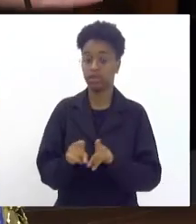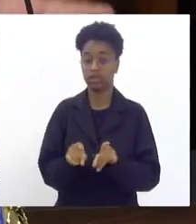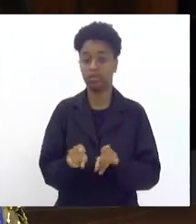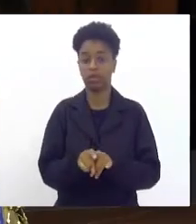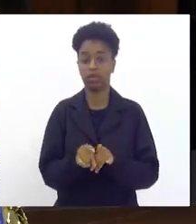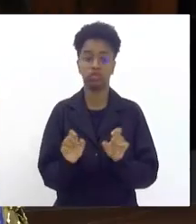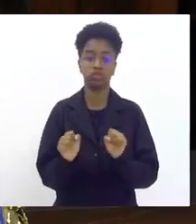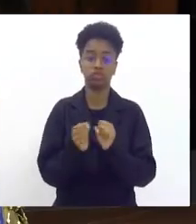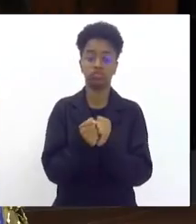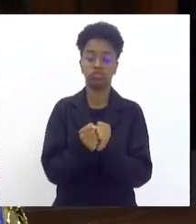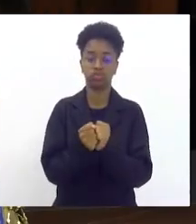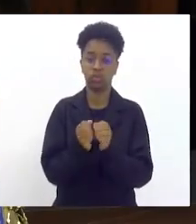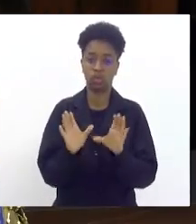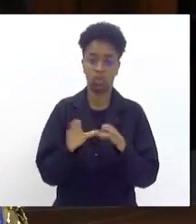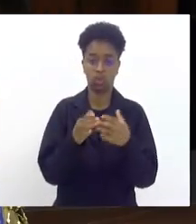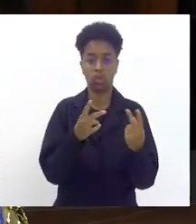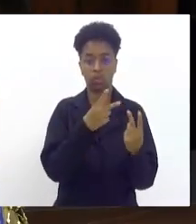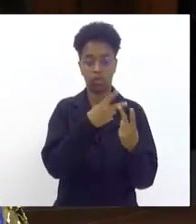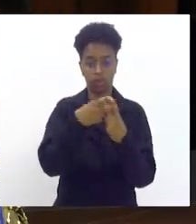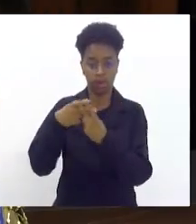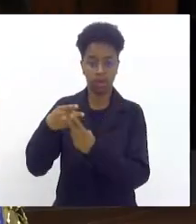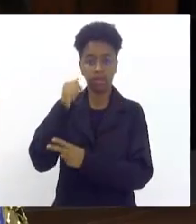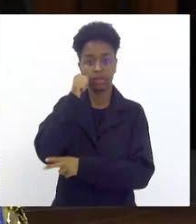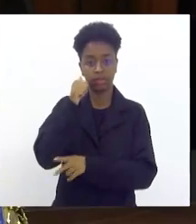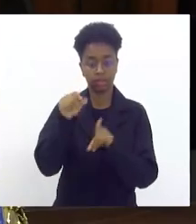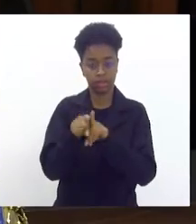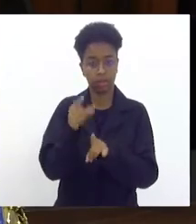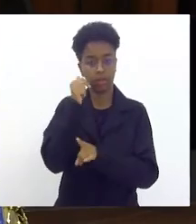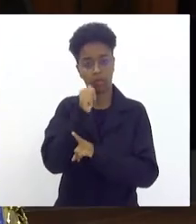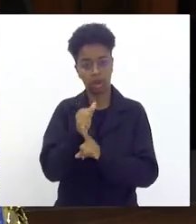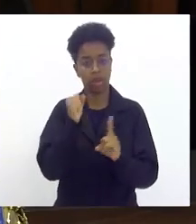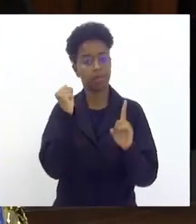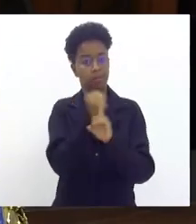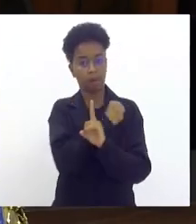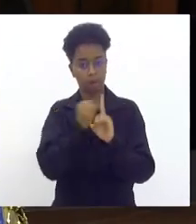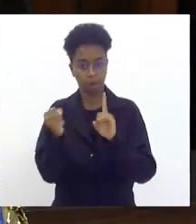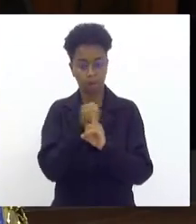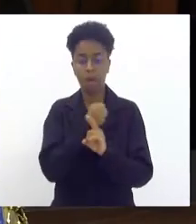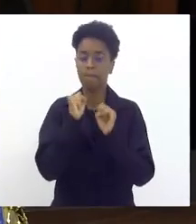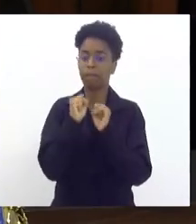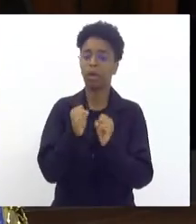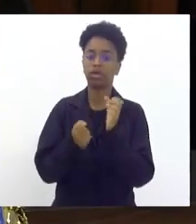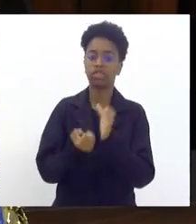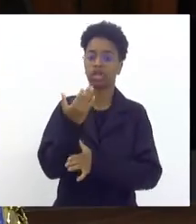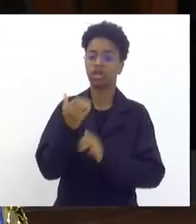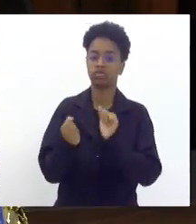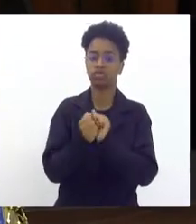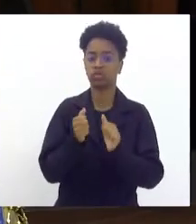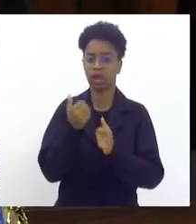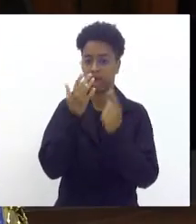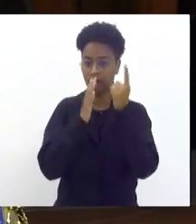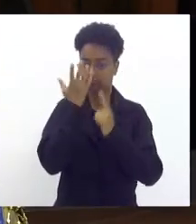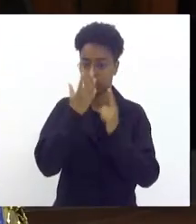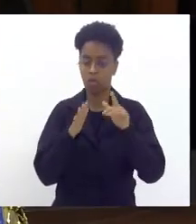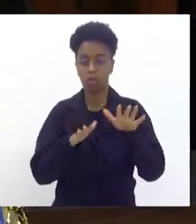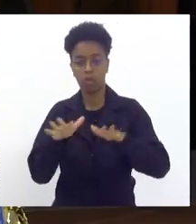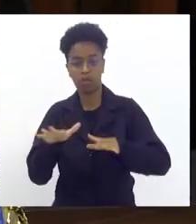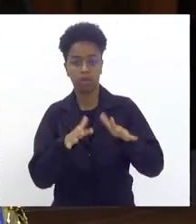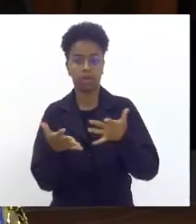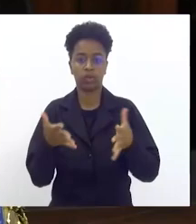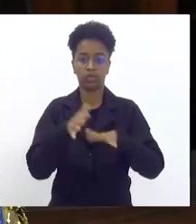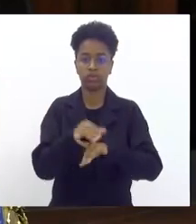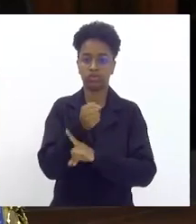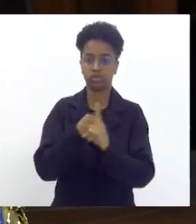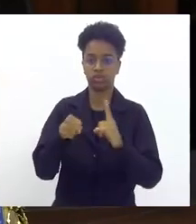comunidade carcerária com as mulheres vítimas de violência a gente pode criar com o carnaval uma movimentação de inclusão social nesse